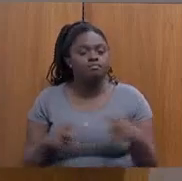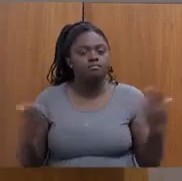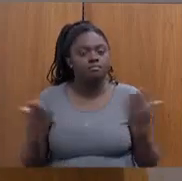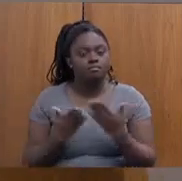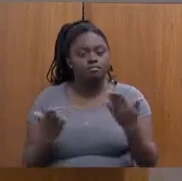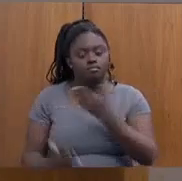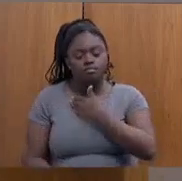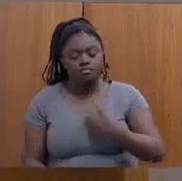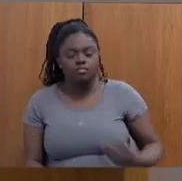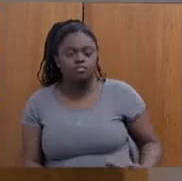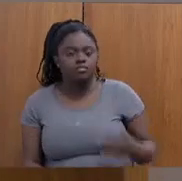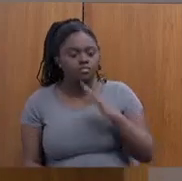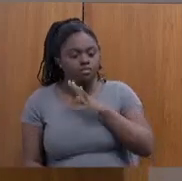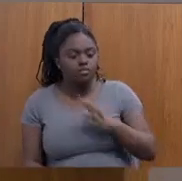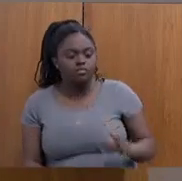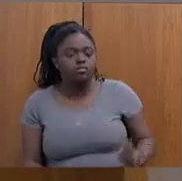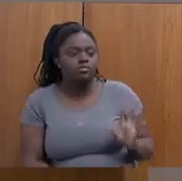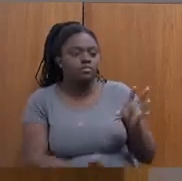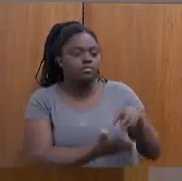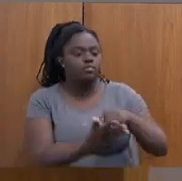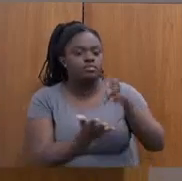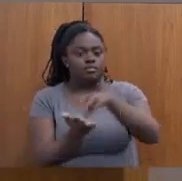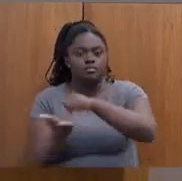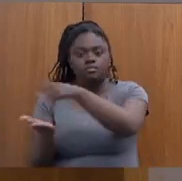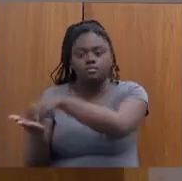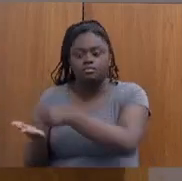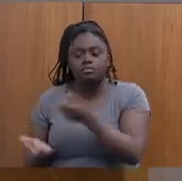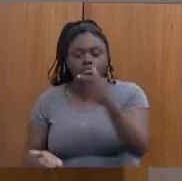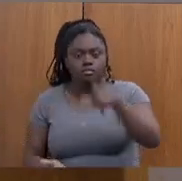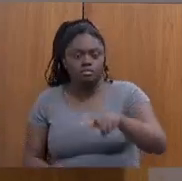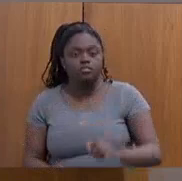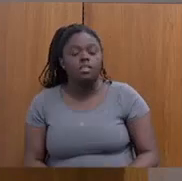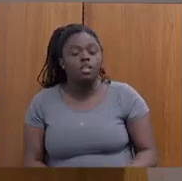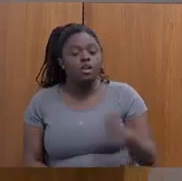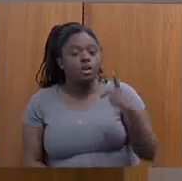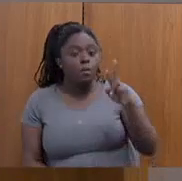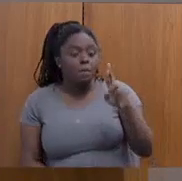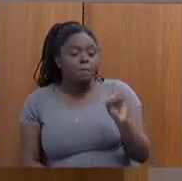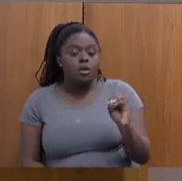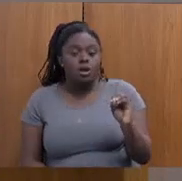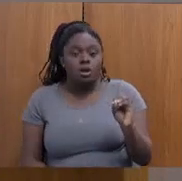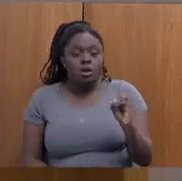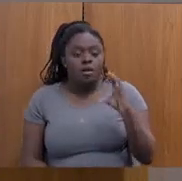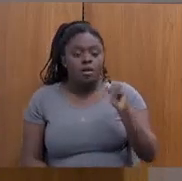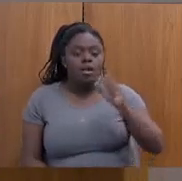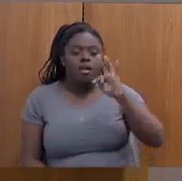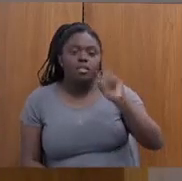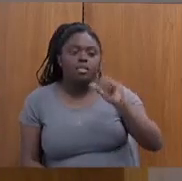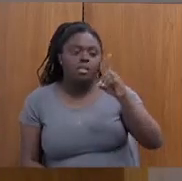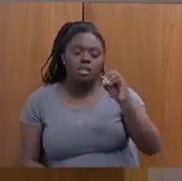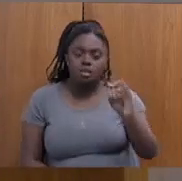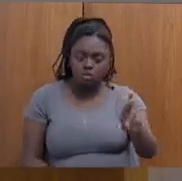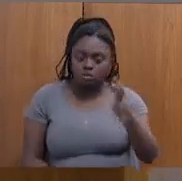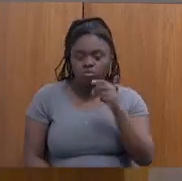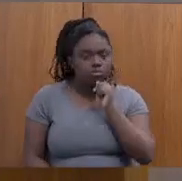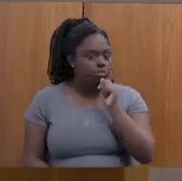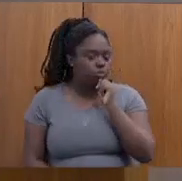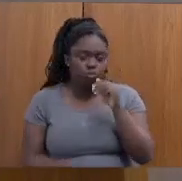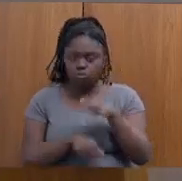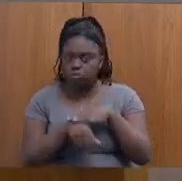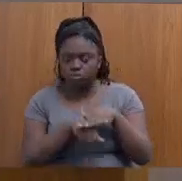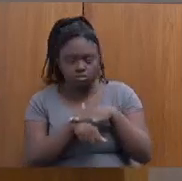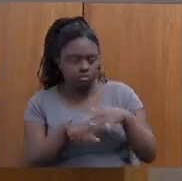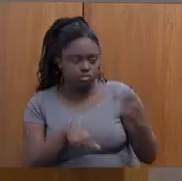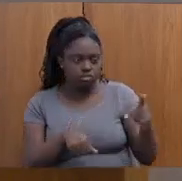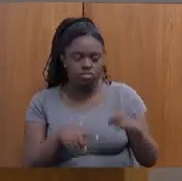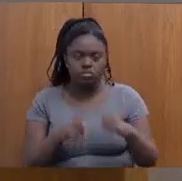é todo esse recadastramento. O procatador, eu ainda não conversei com a Marília, mas pela C10 nós já